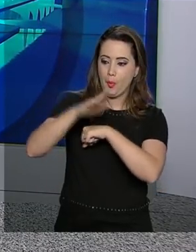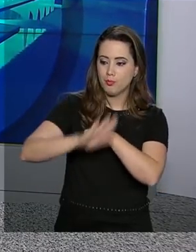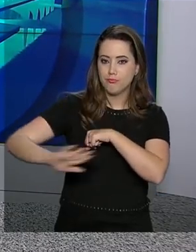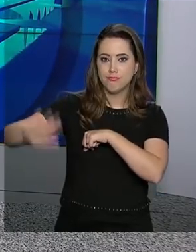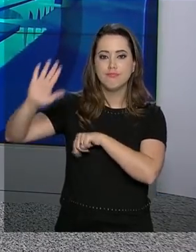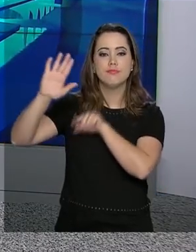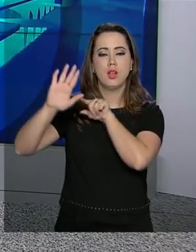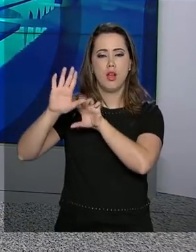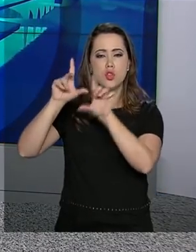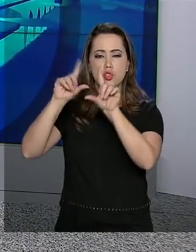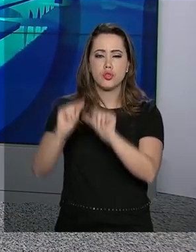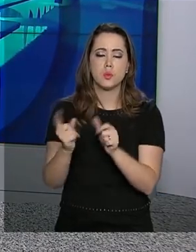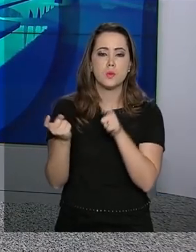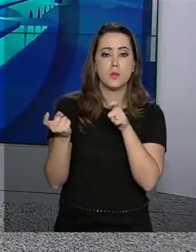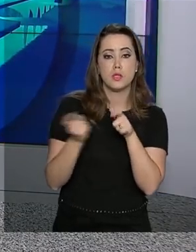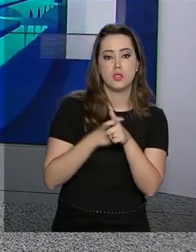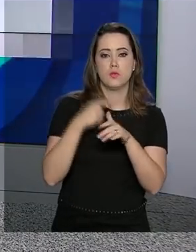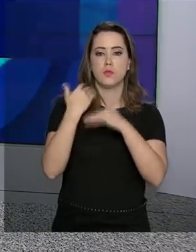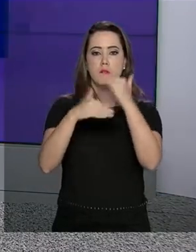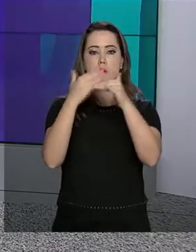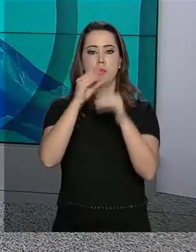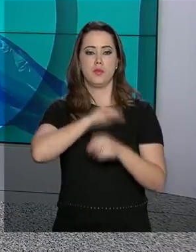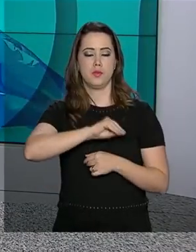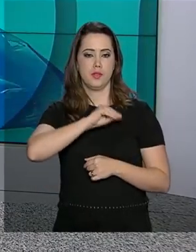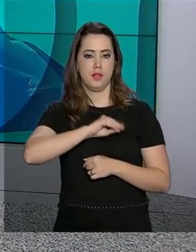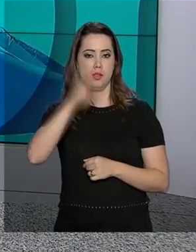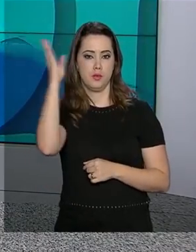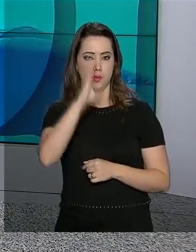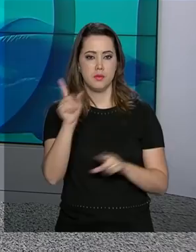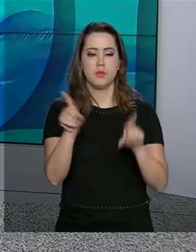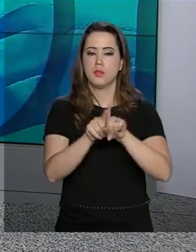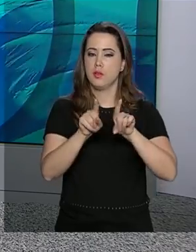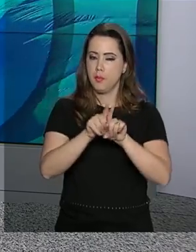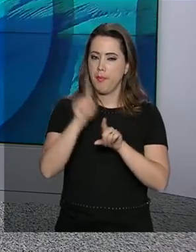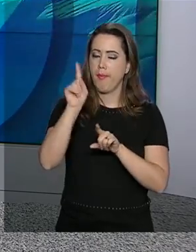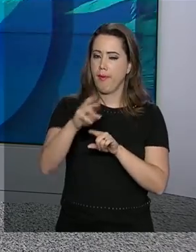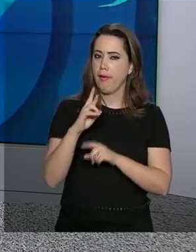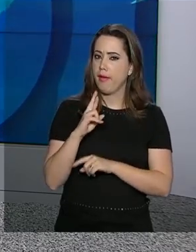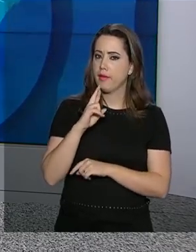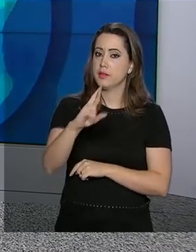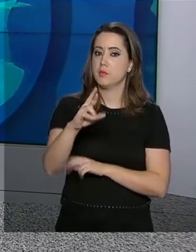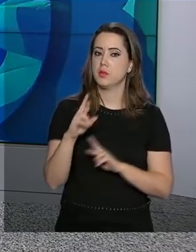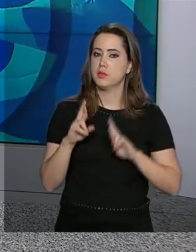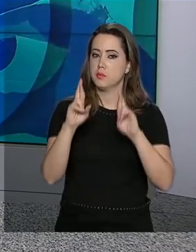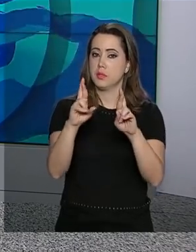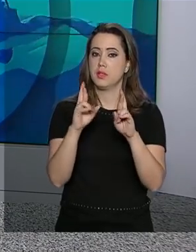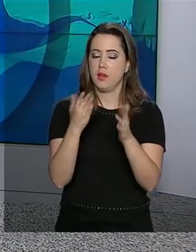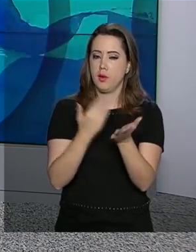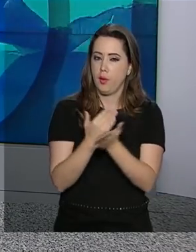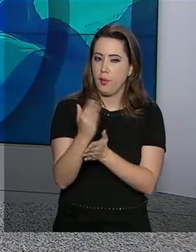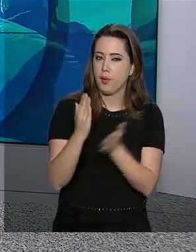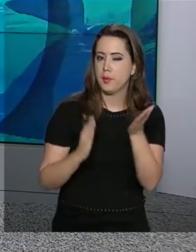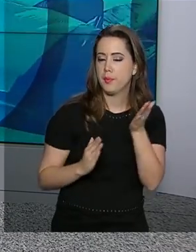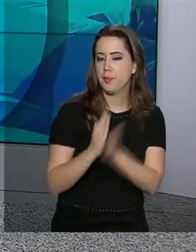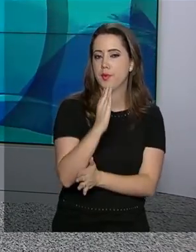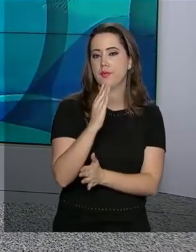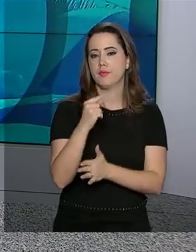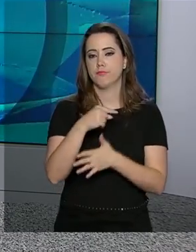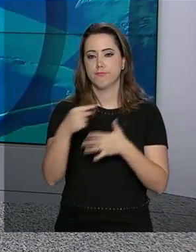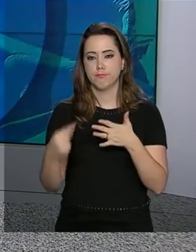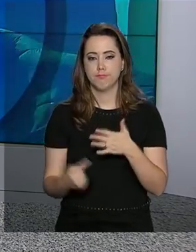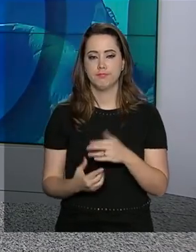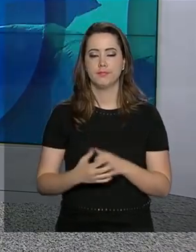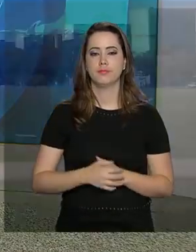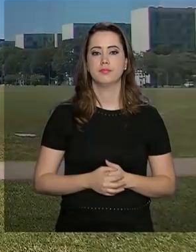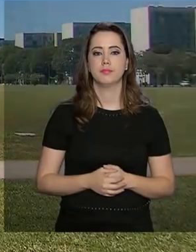Queda nas dívidas públicas e aumento da renda do brasileiro também são efeitos esperados a partir da aprovação das